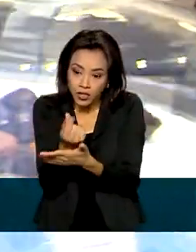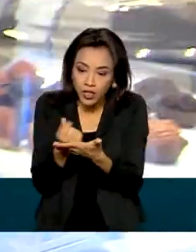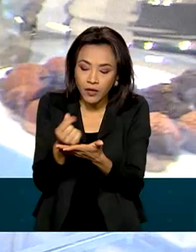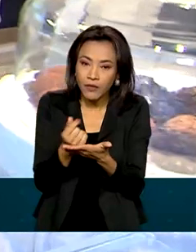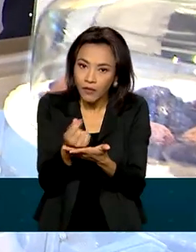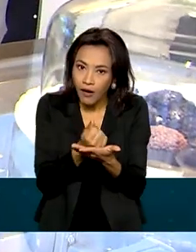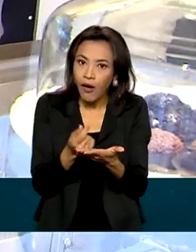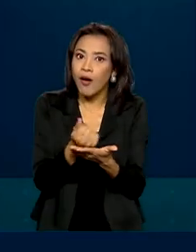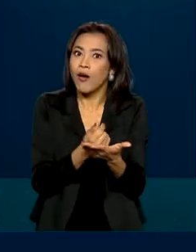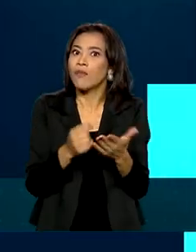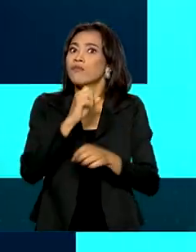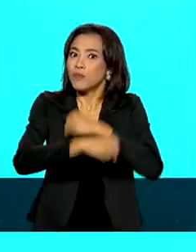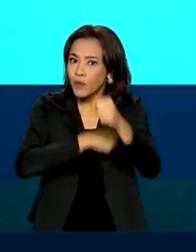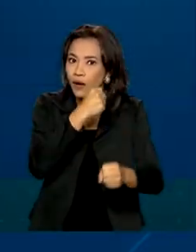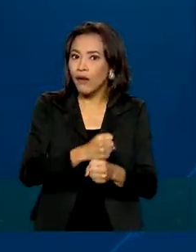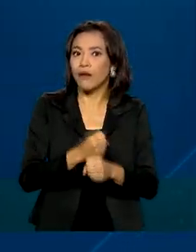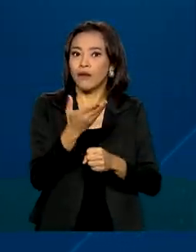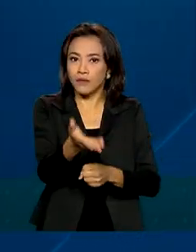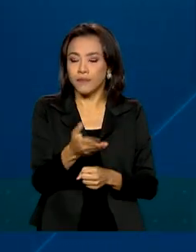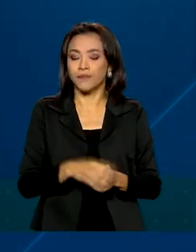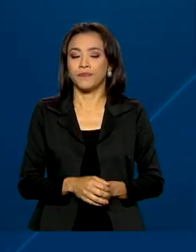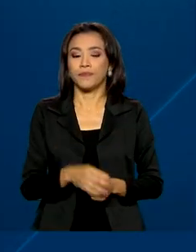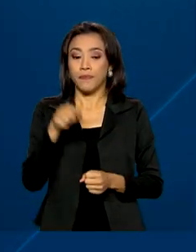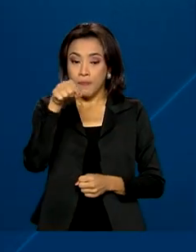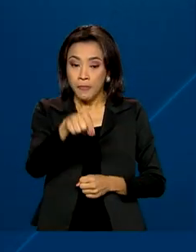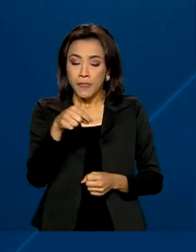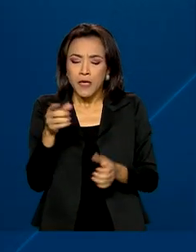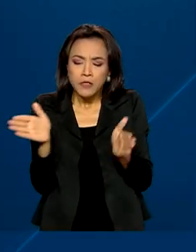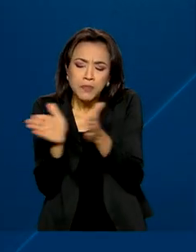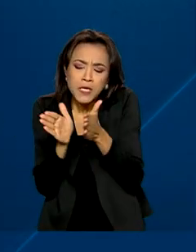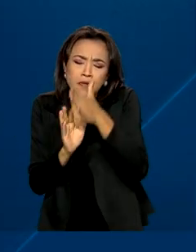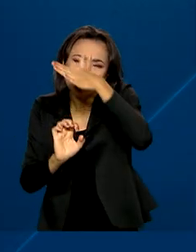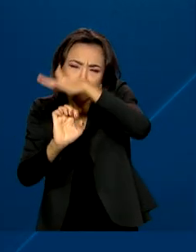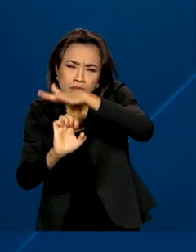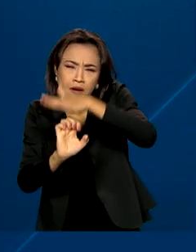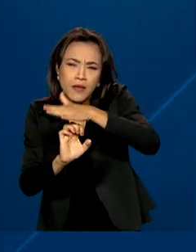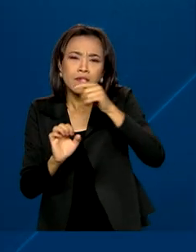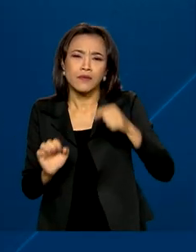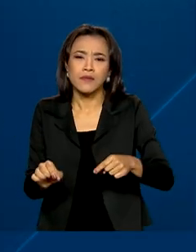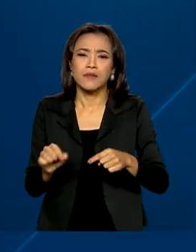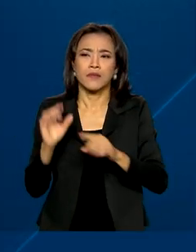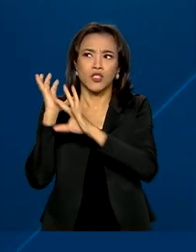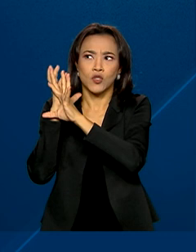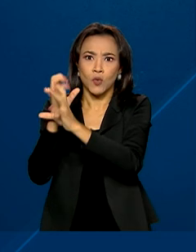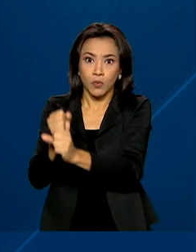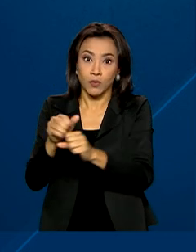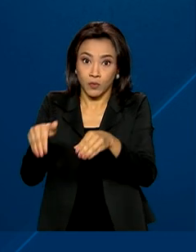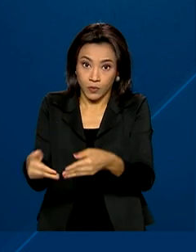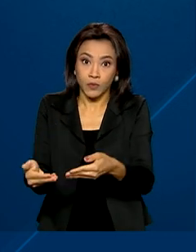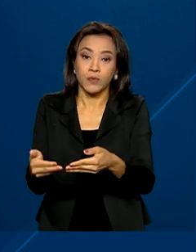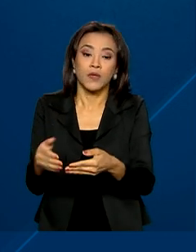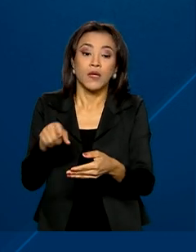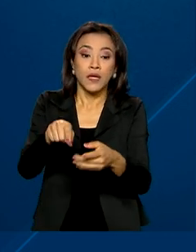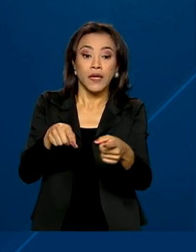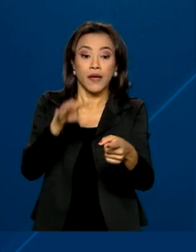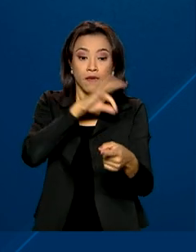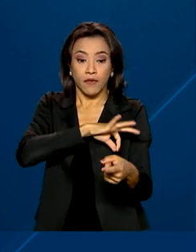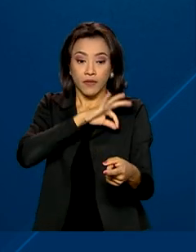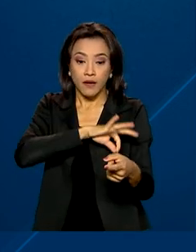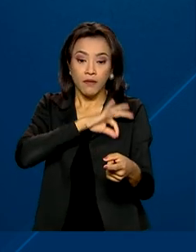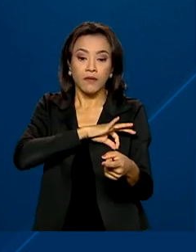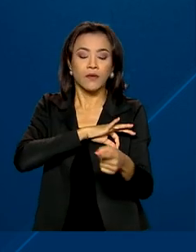renda por ano. O Atlas dos Pequenos Negócios revela ainda que neste ano a renda familiar